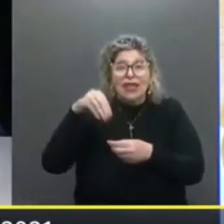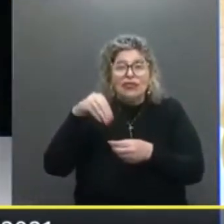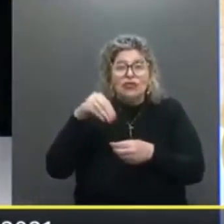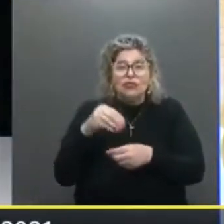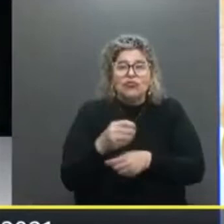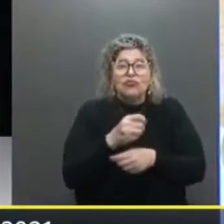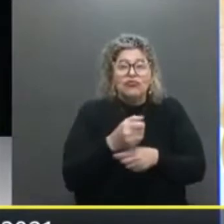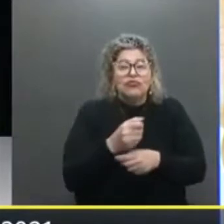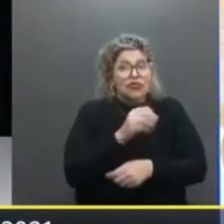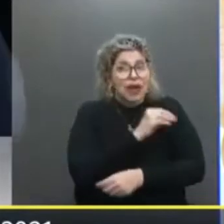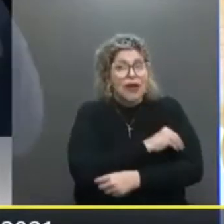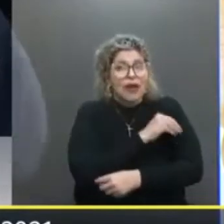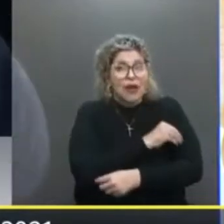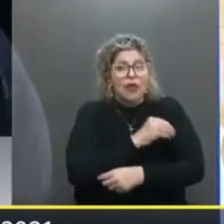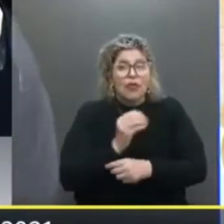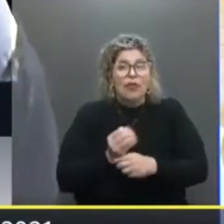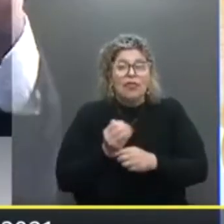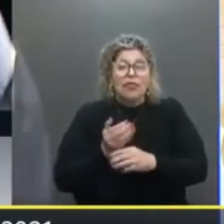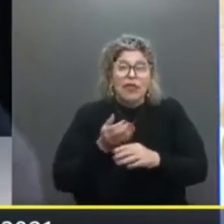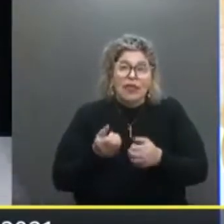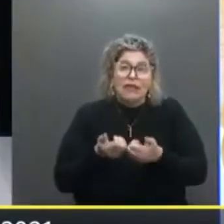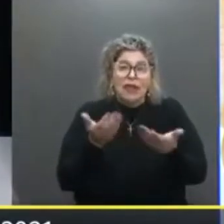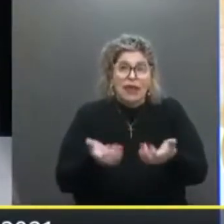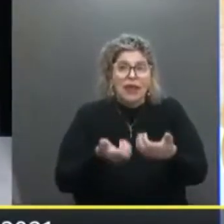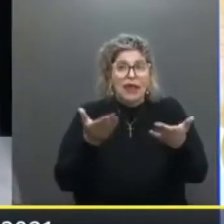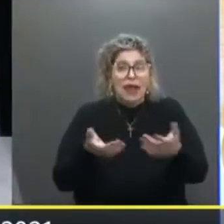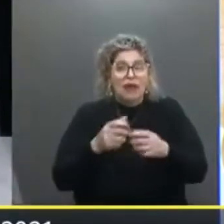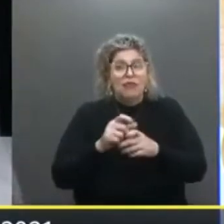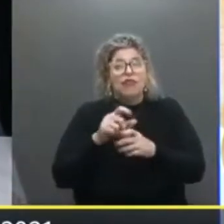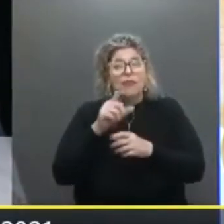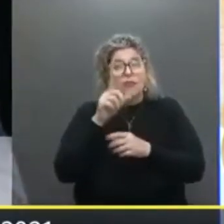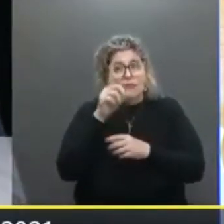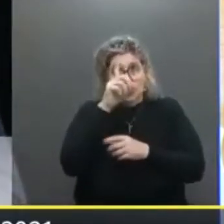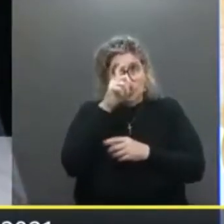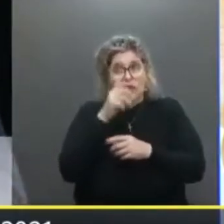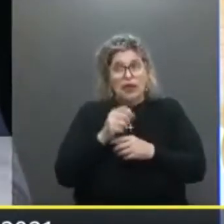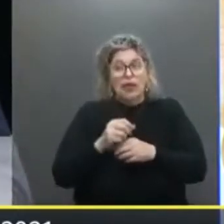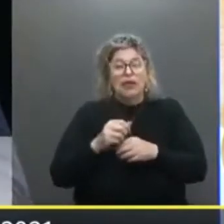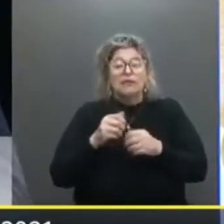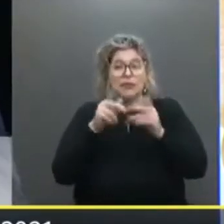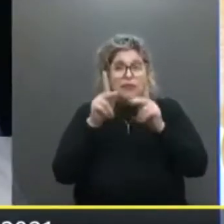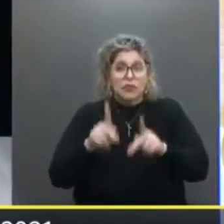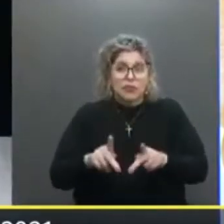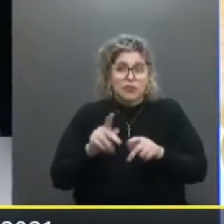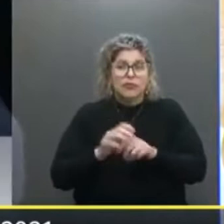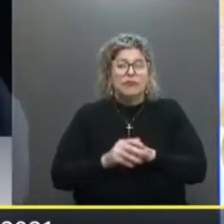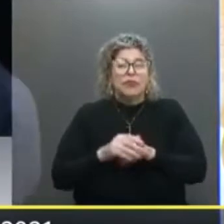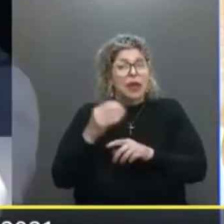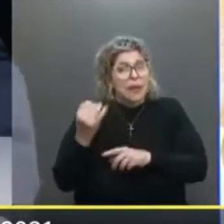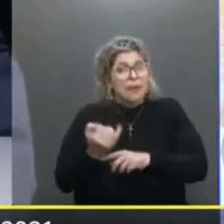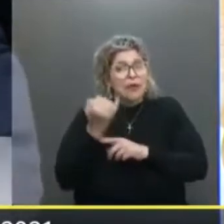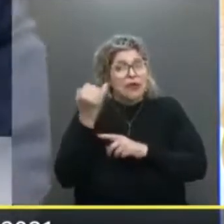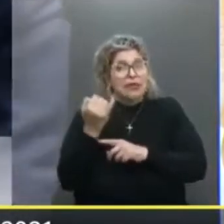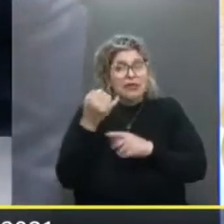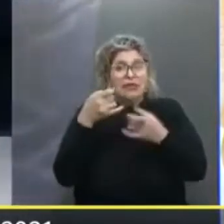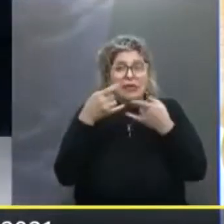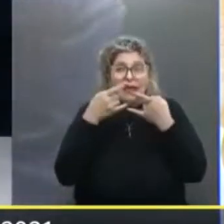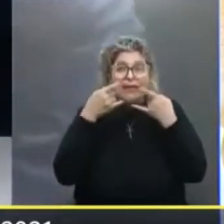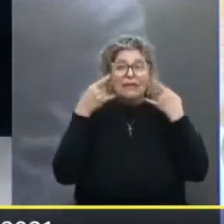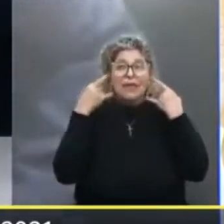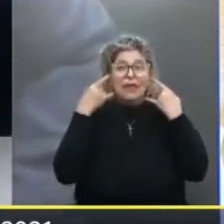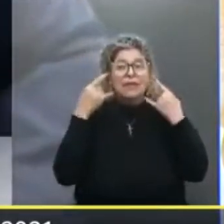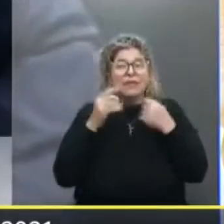gel E distribuímos Nos hospitais Para a própria população Logo depois Ficou clara A importância Das máscaras